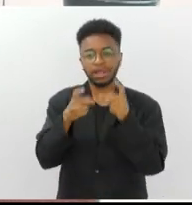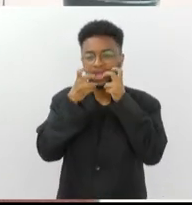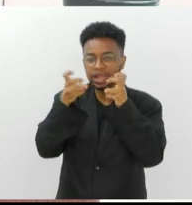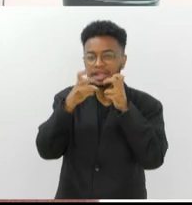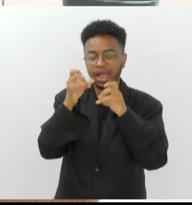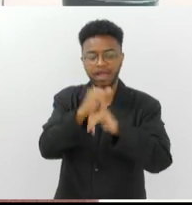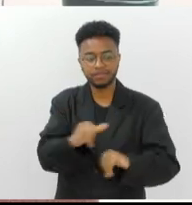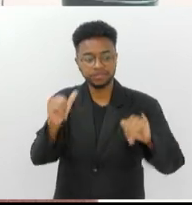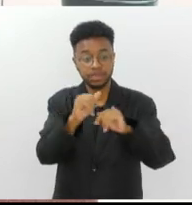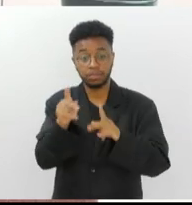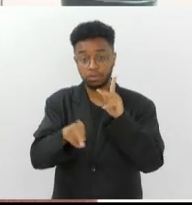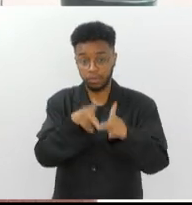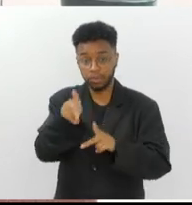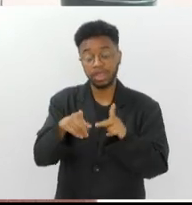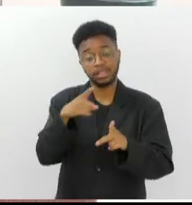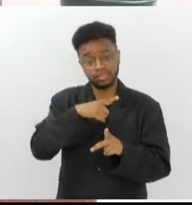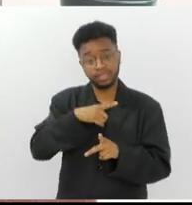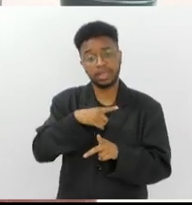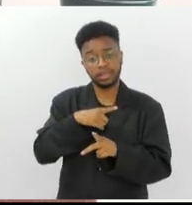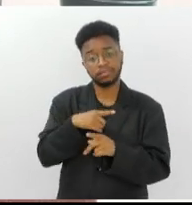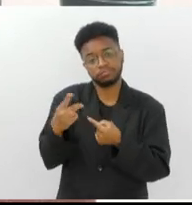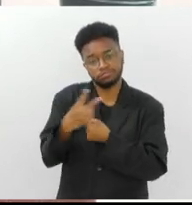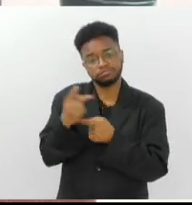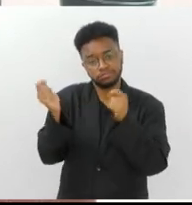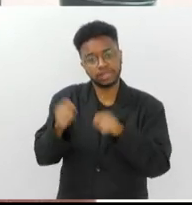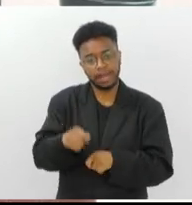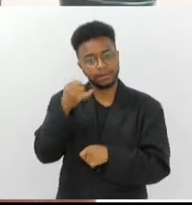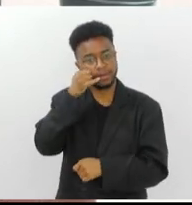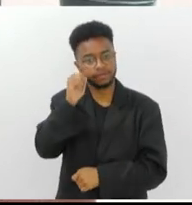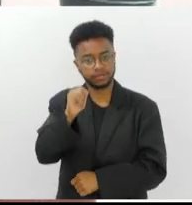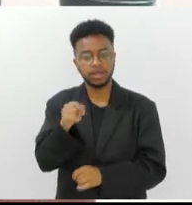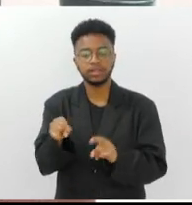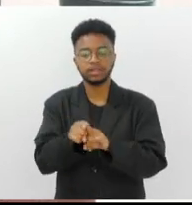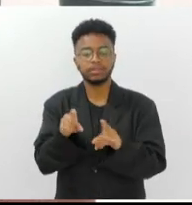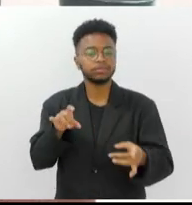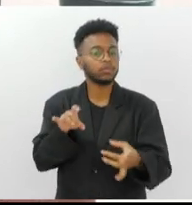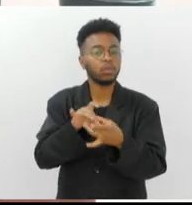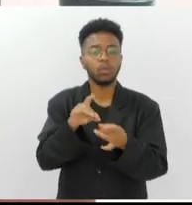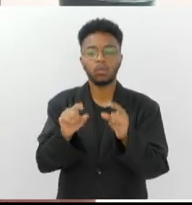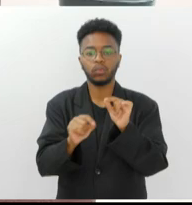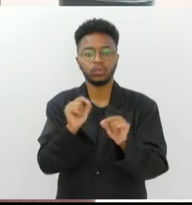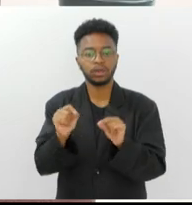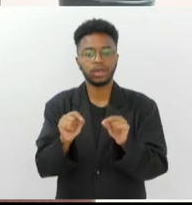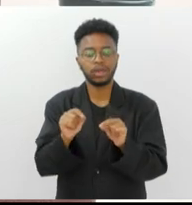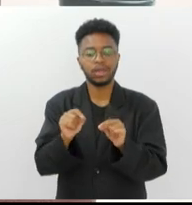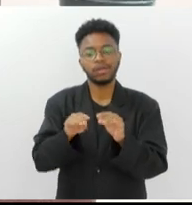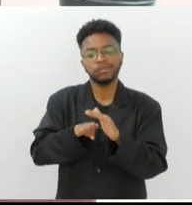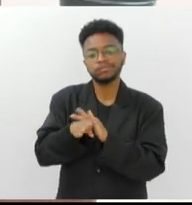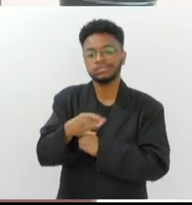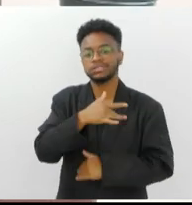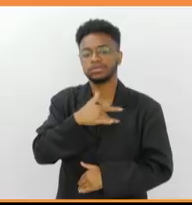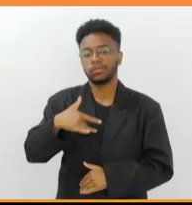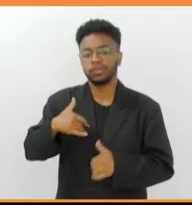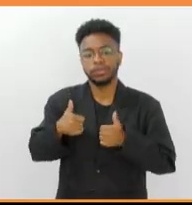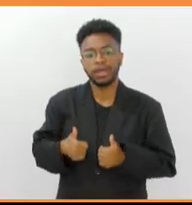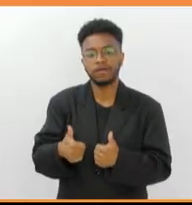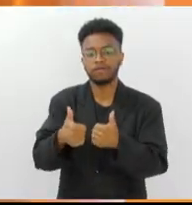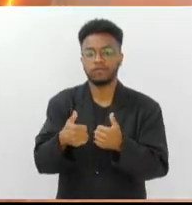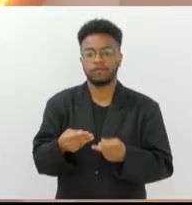a toda a população de que existe prevenção. A prevenção está ligada aos hábitos de vida saudáveis.